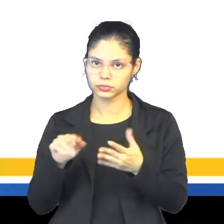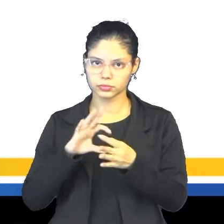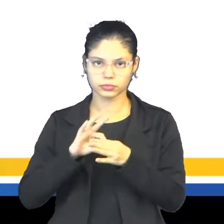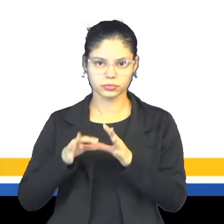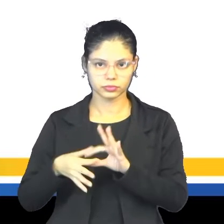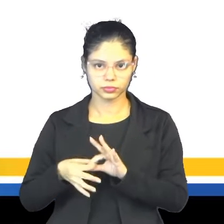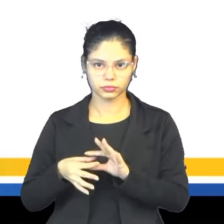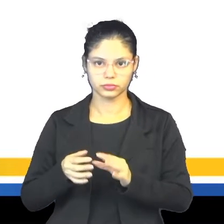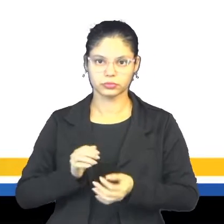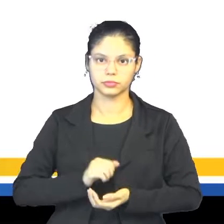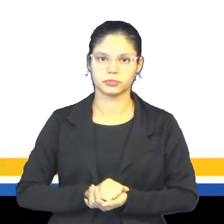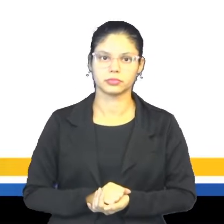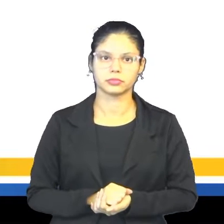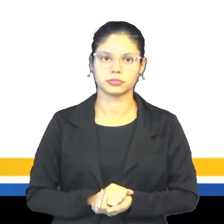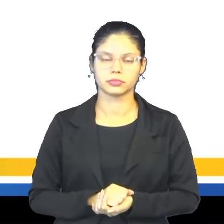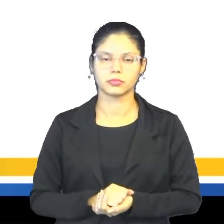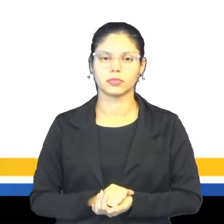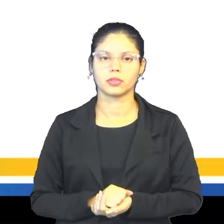contextos.